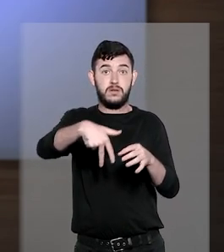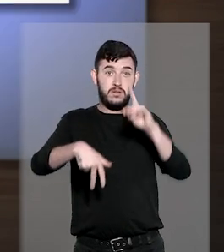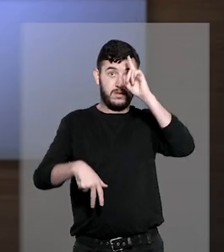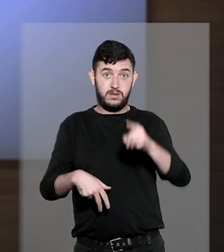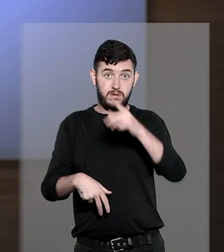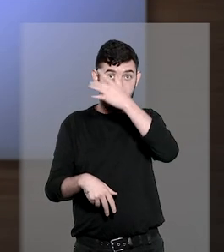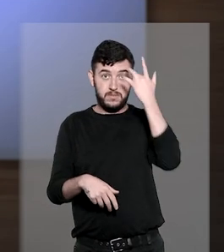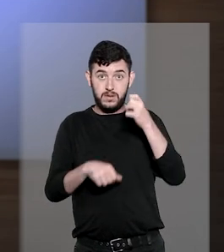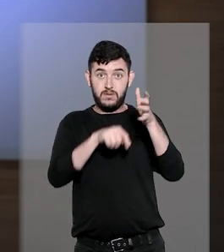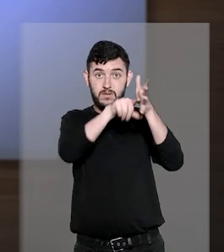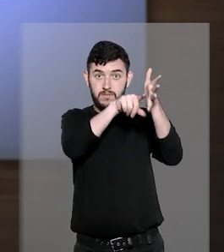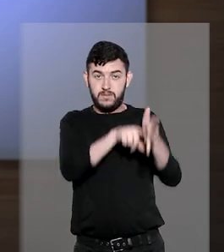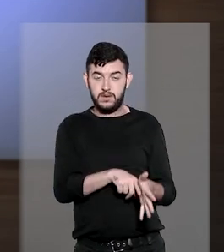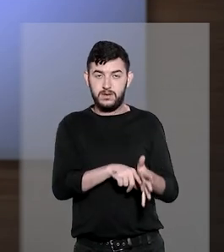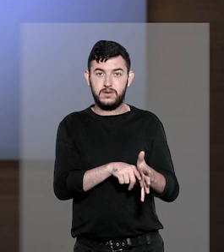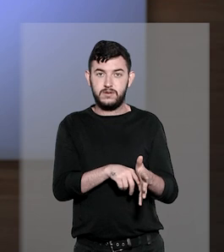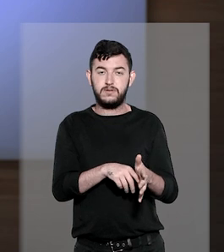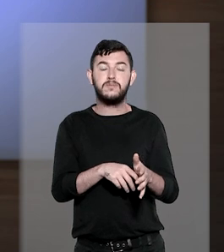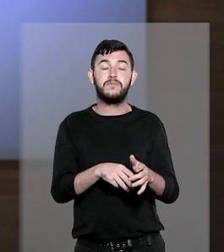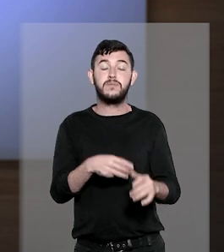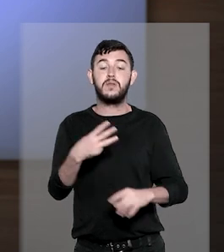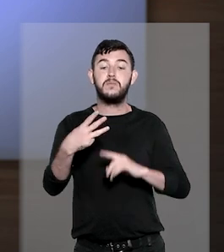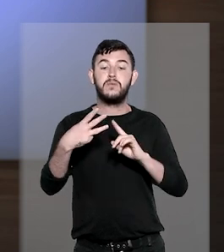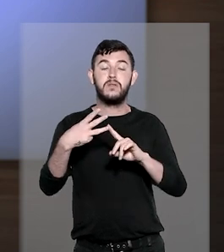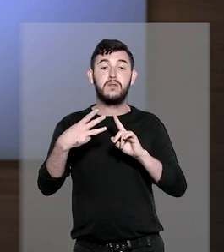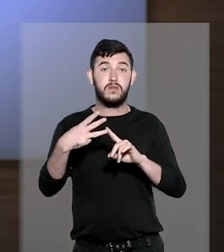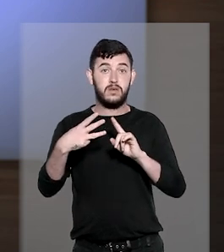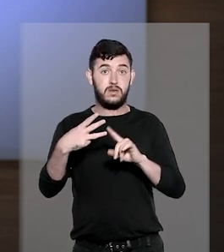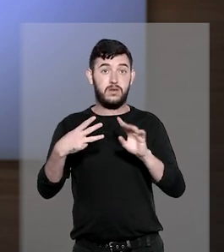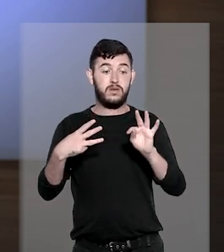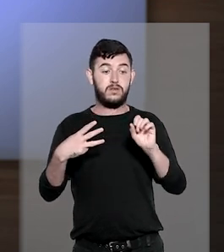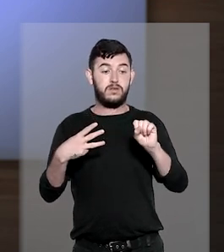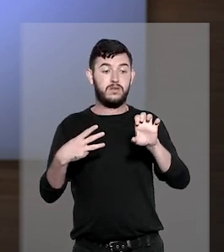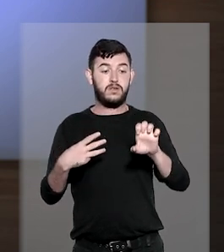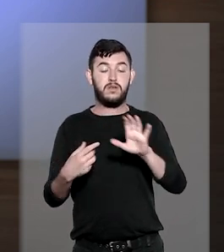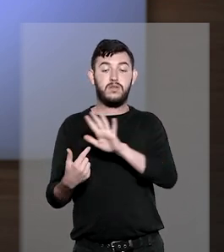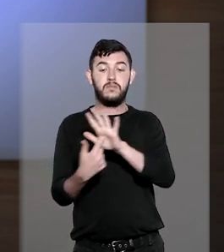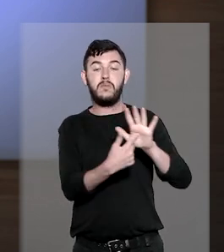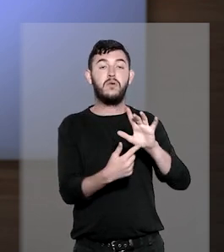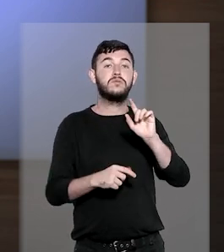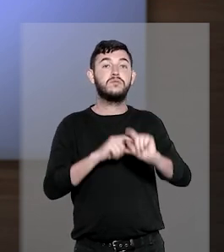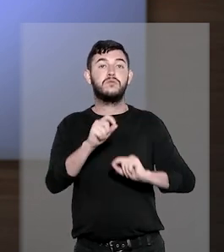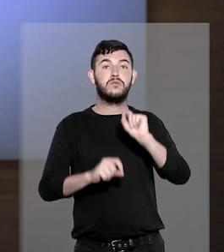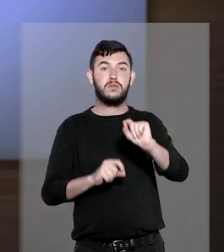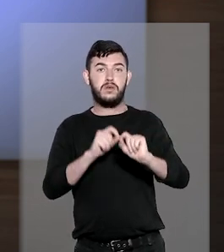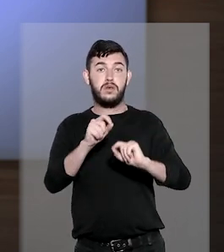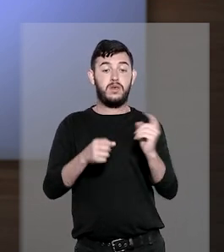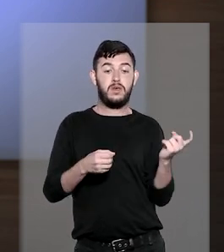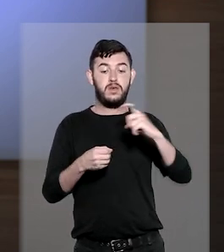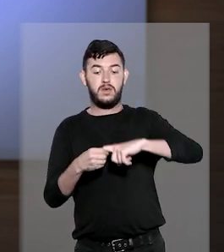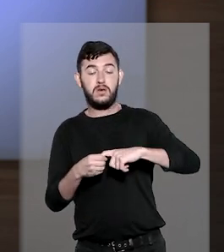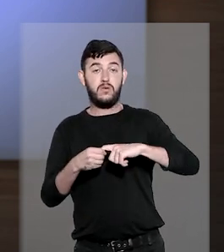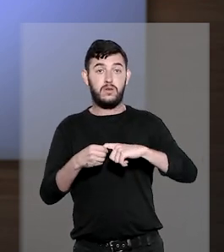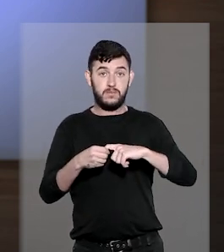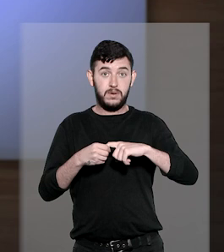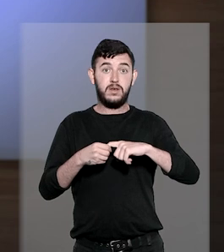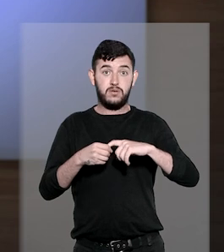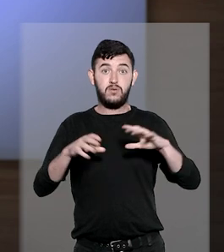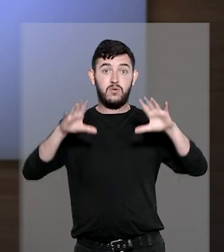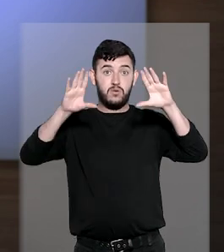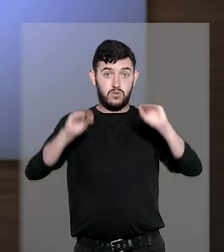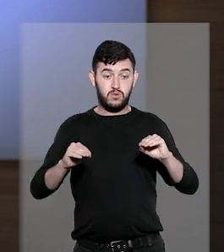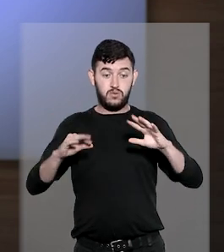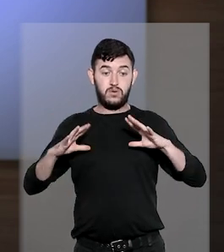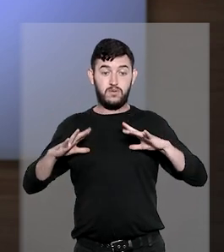Por último, ficou definida a tese que prevê que as horas de recolhimento domiciliar noturno e em dias de folga devem ser